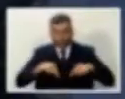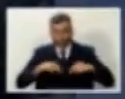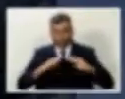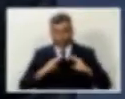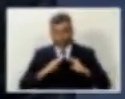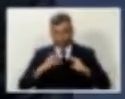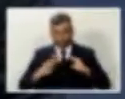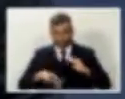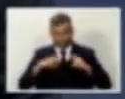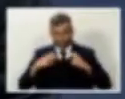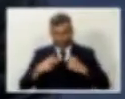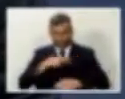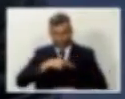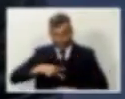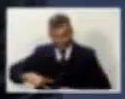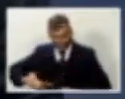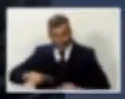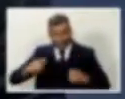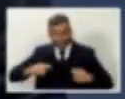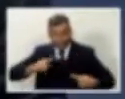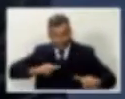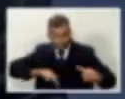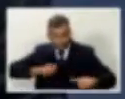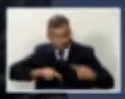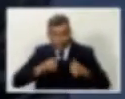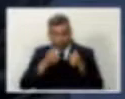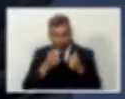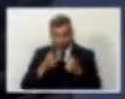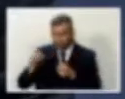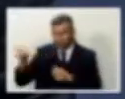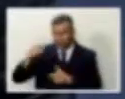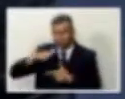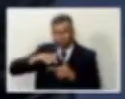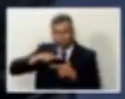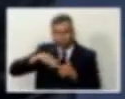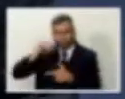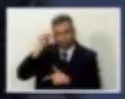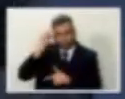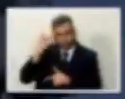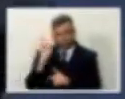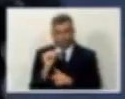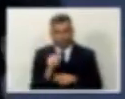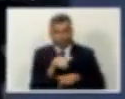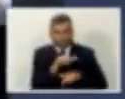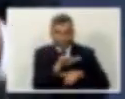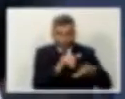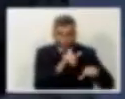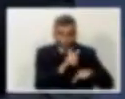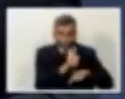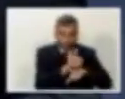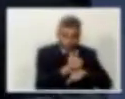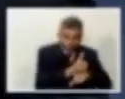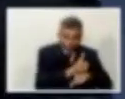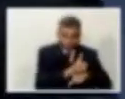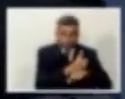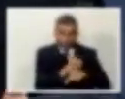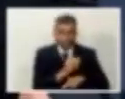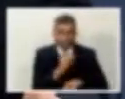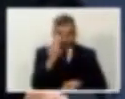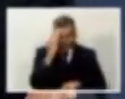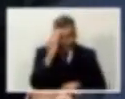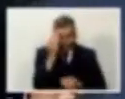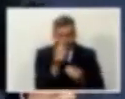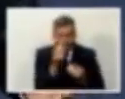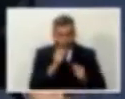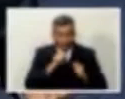decente, esse problema indecente que o prefeito criou, chamando especialistas, porque o vereador João Jorge agora vem dizer que